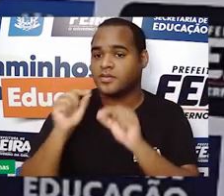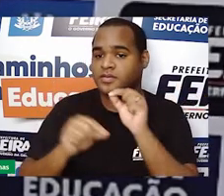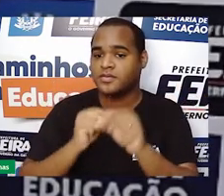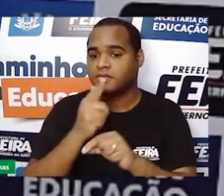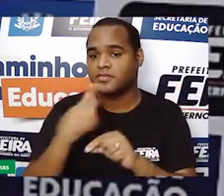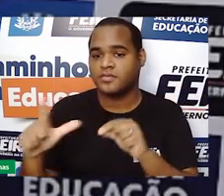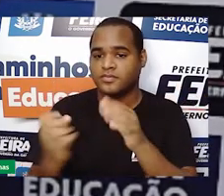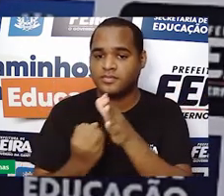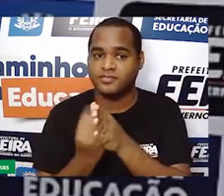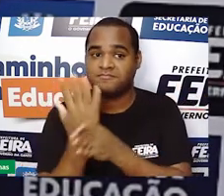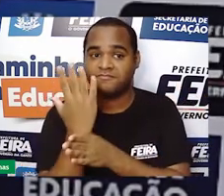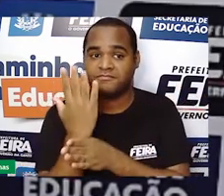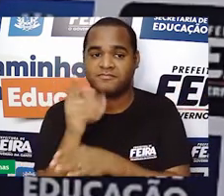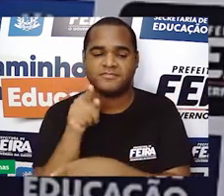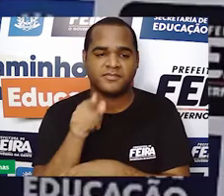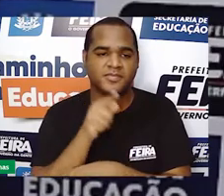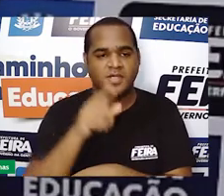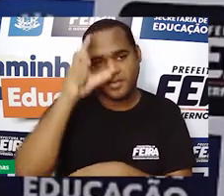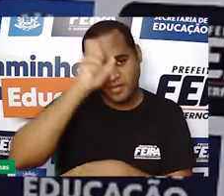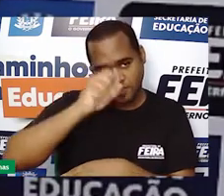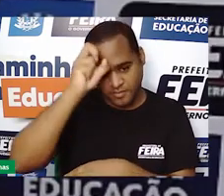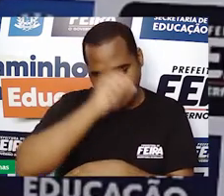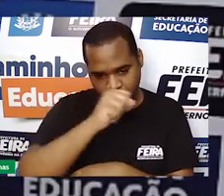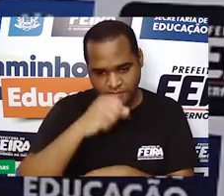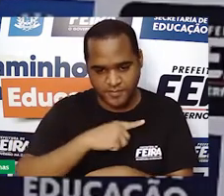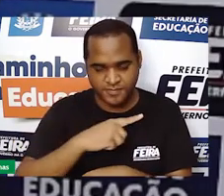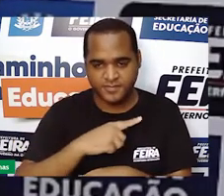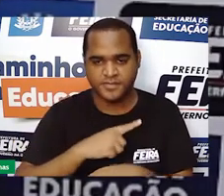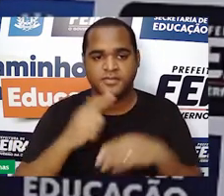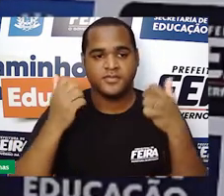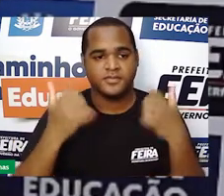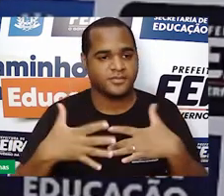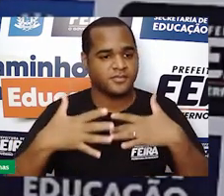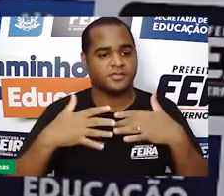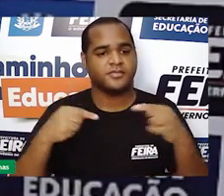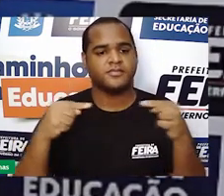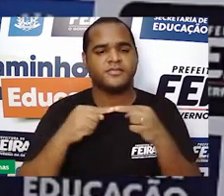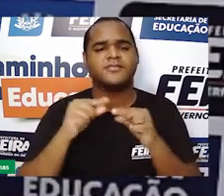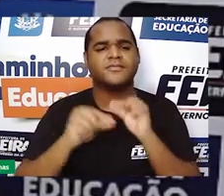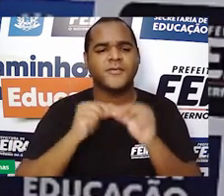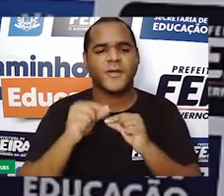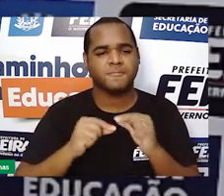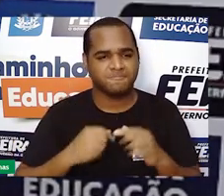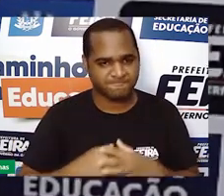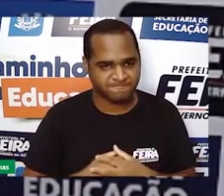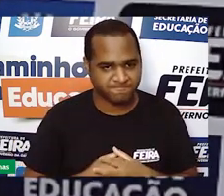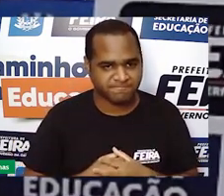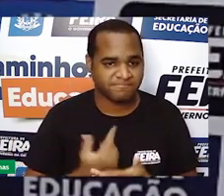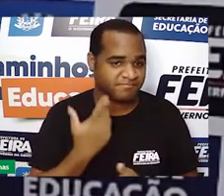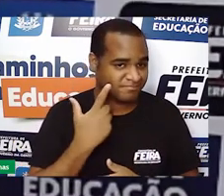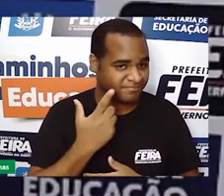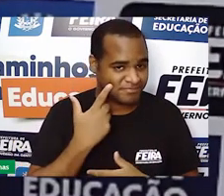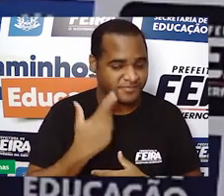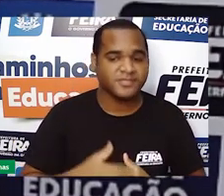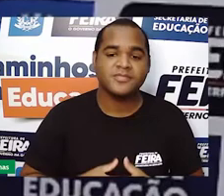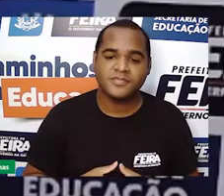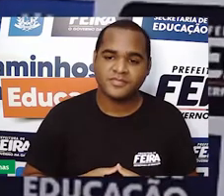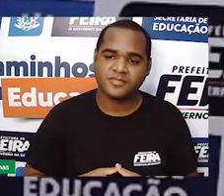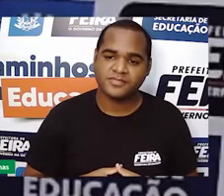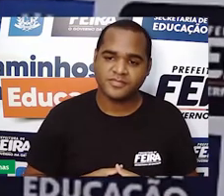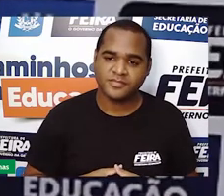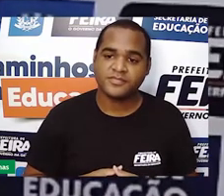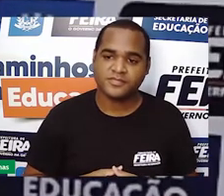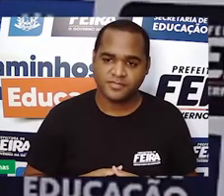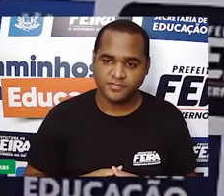vai aparecer para você já já e aí a